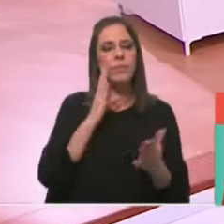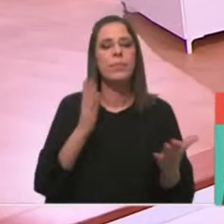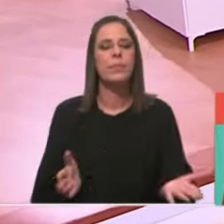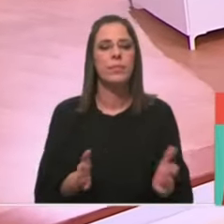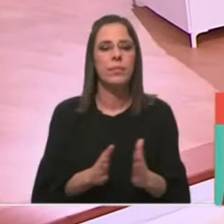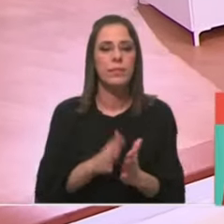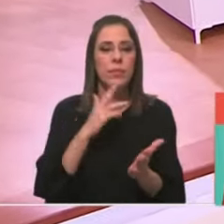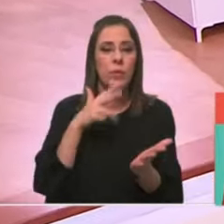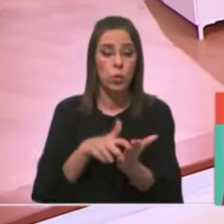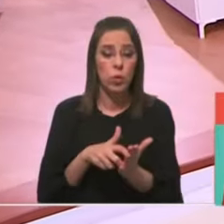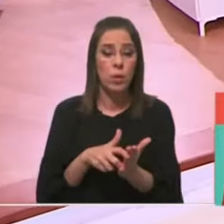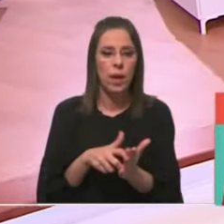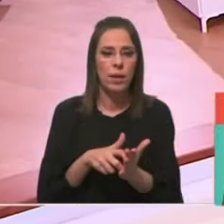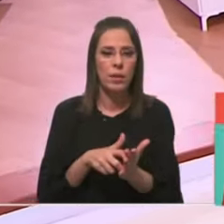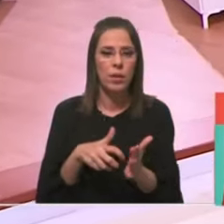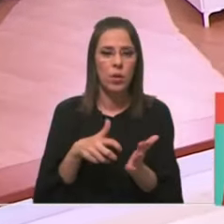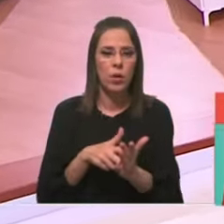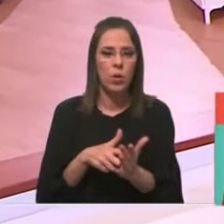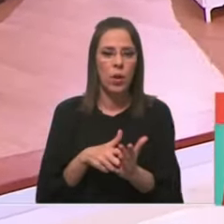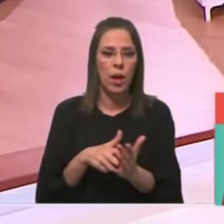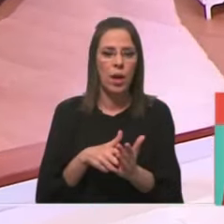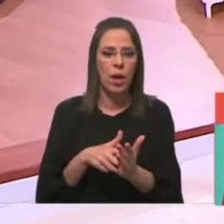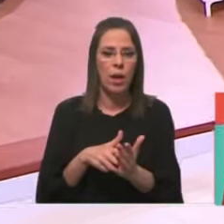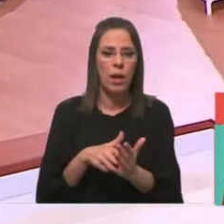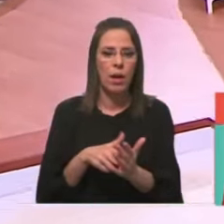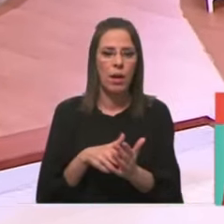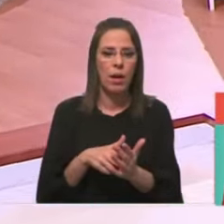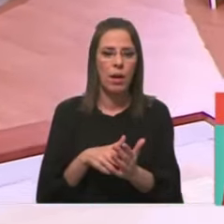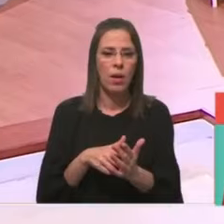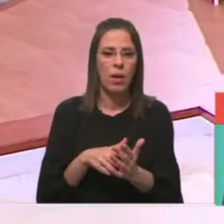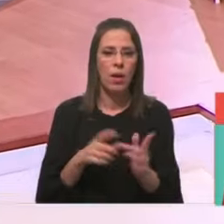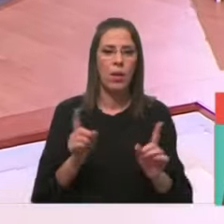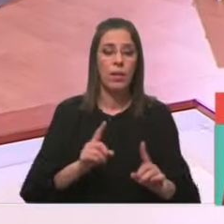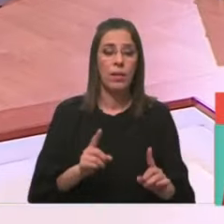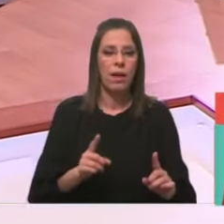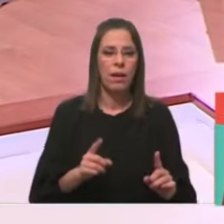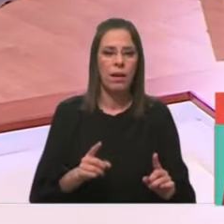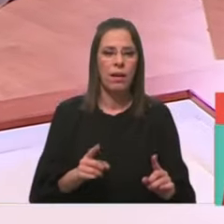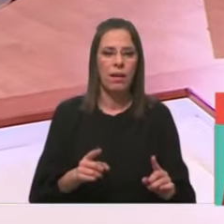nos joelhos. Nos joelhos. Nos joelhos? dá.